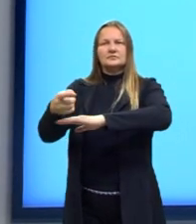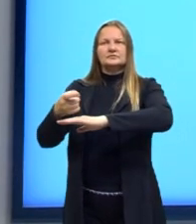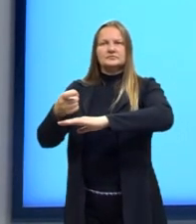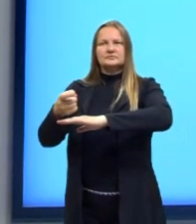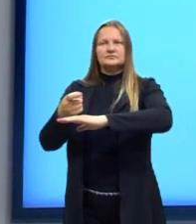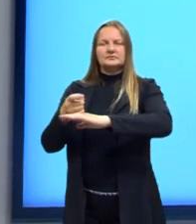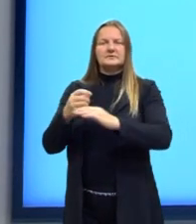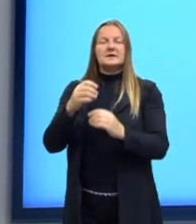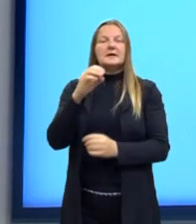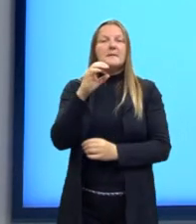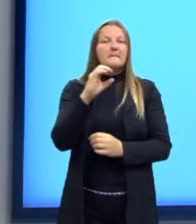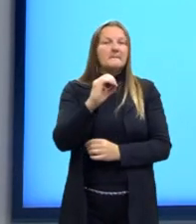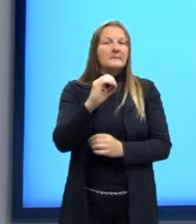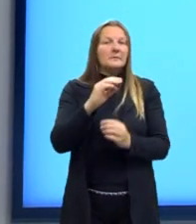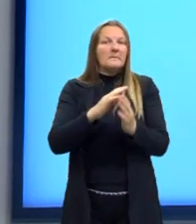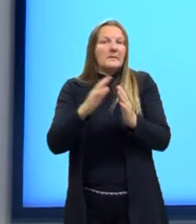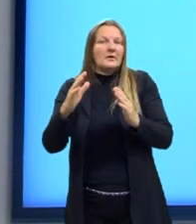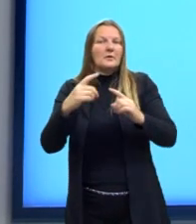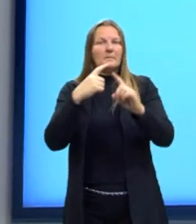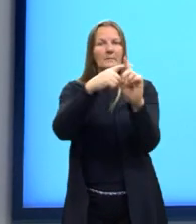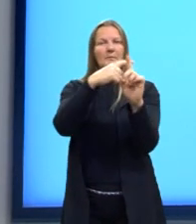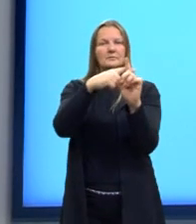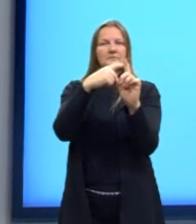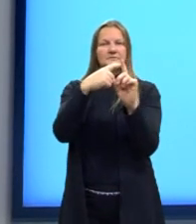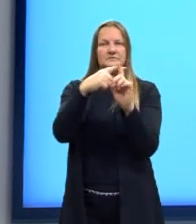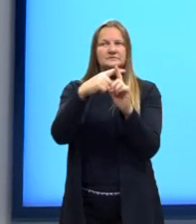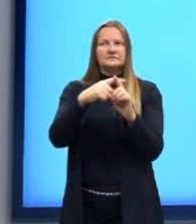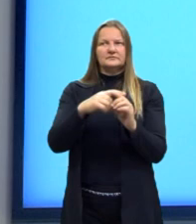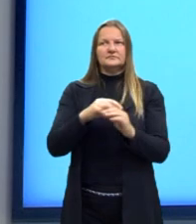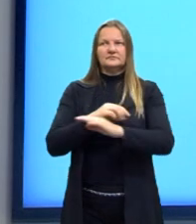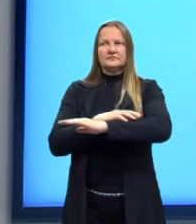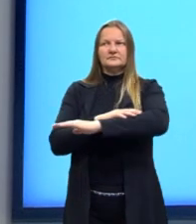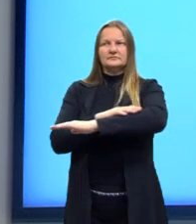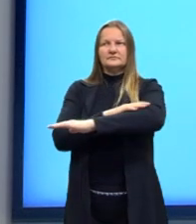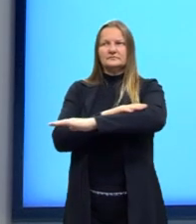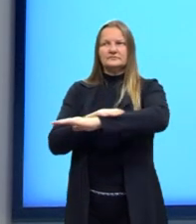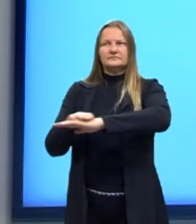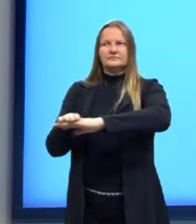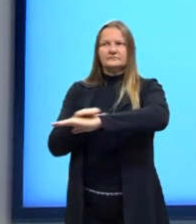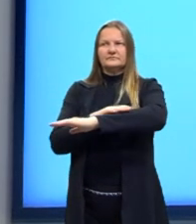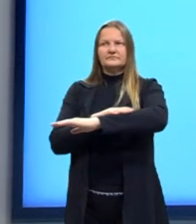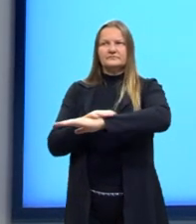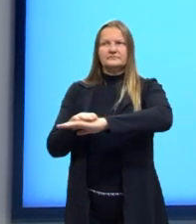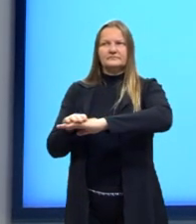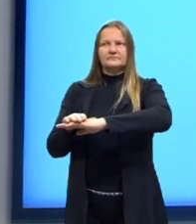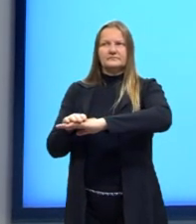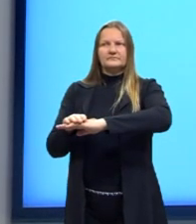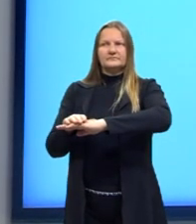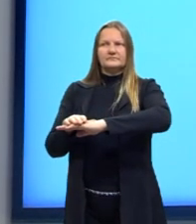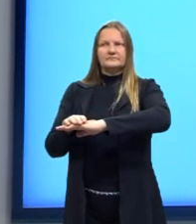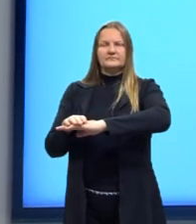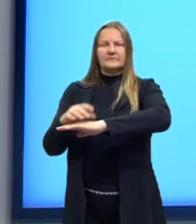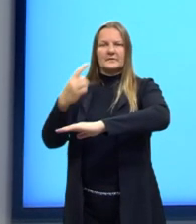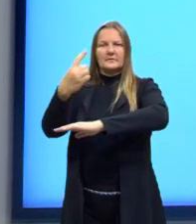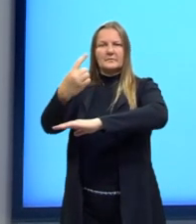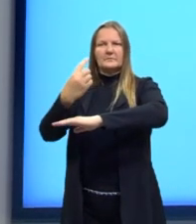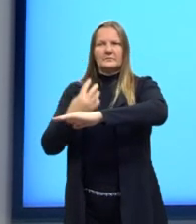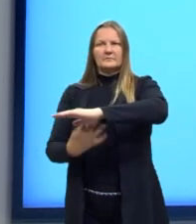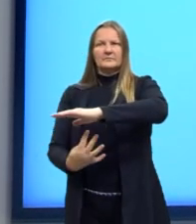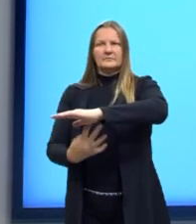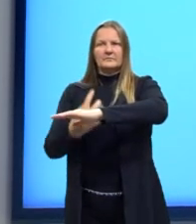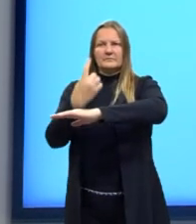maiores do que zero, a função, ela vai ficar definida sempre, no primeiro e no quarto quadrante,